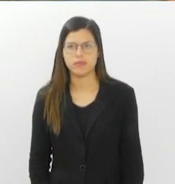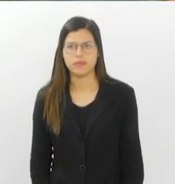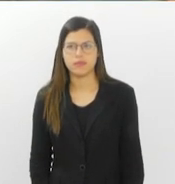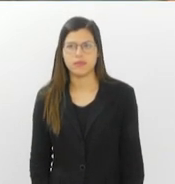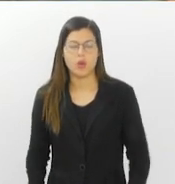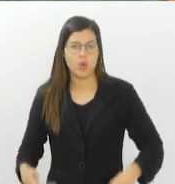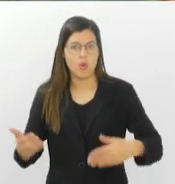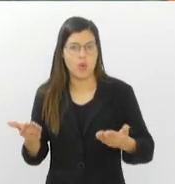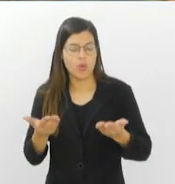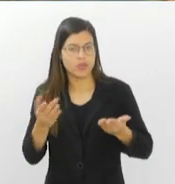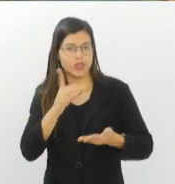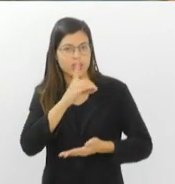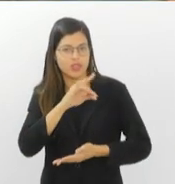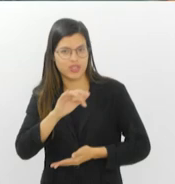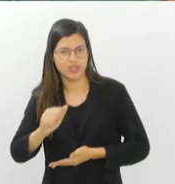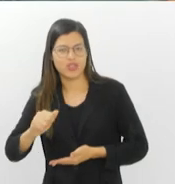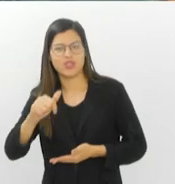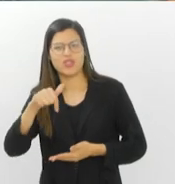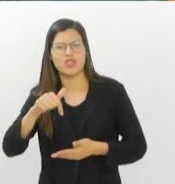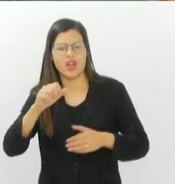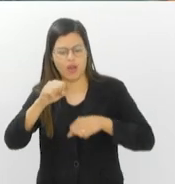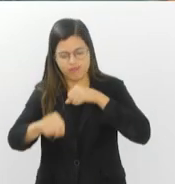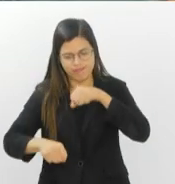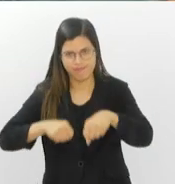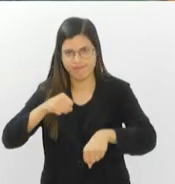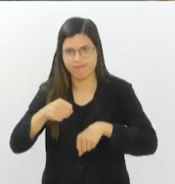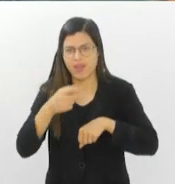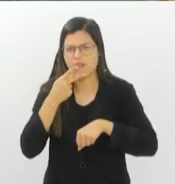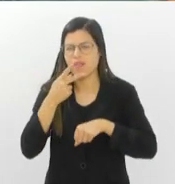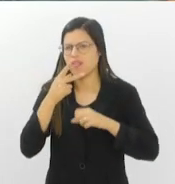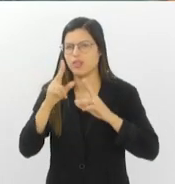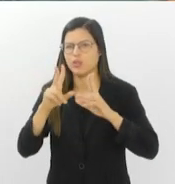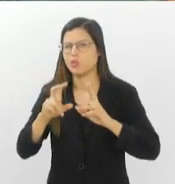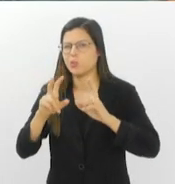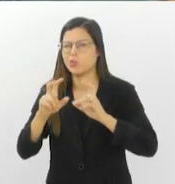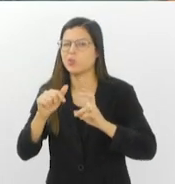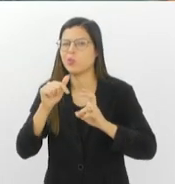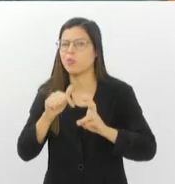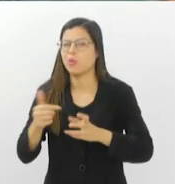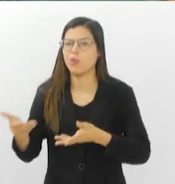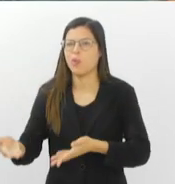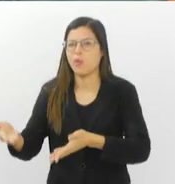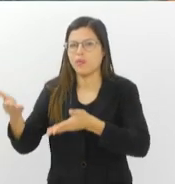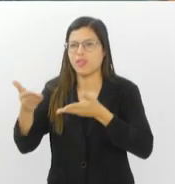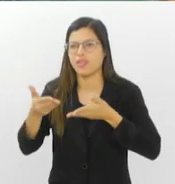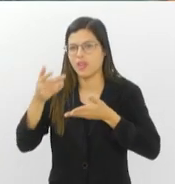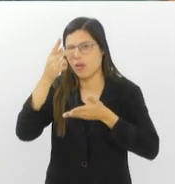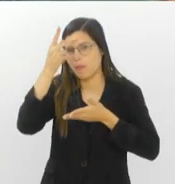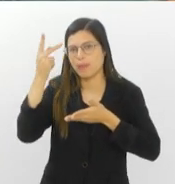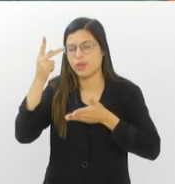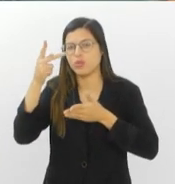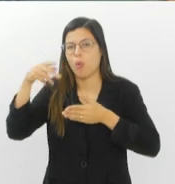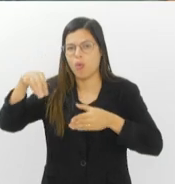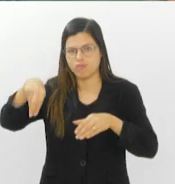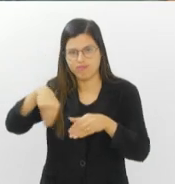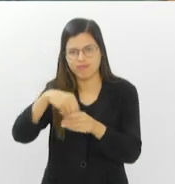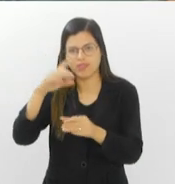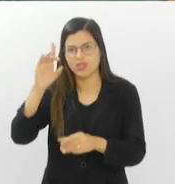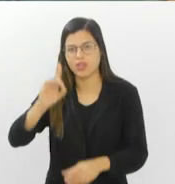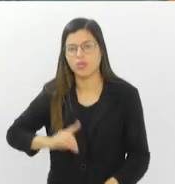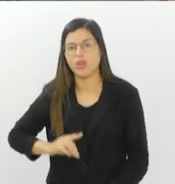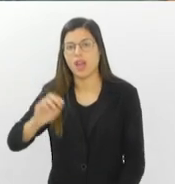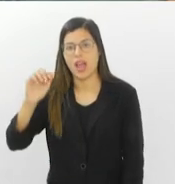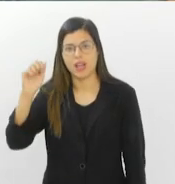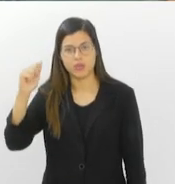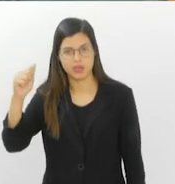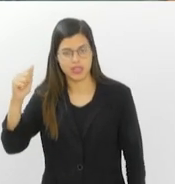Hoje é dia nacional do ciclista e para falar sobre a data, nós convidamos um dos integrantes da diretoria da Associação de Ciclistas